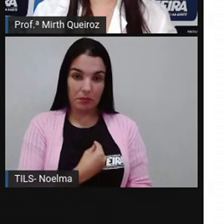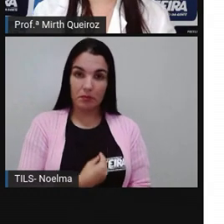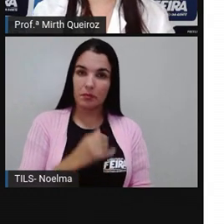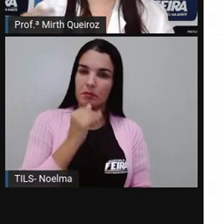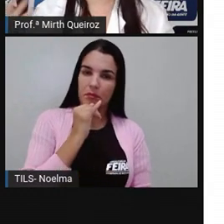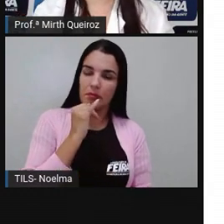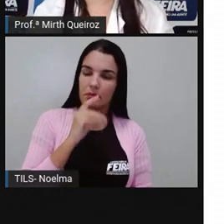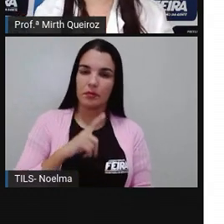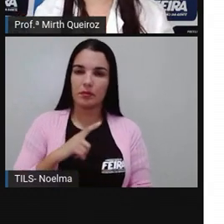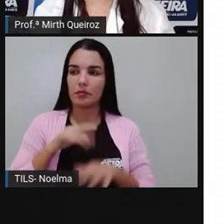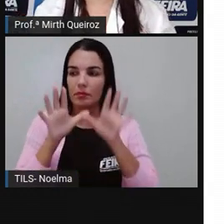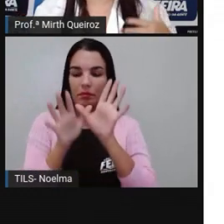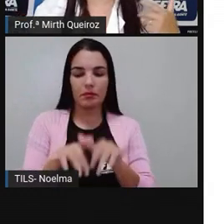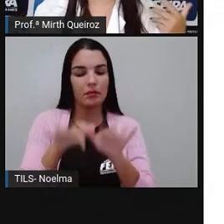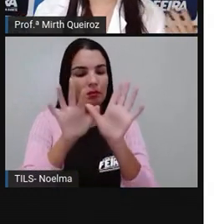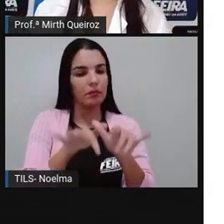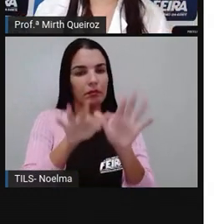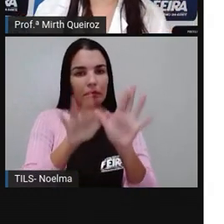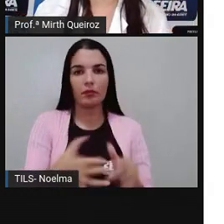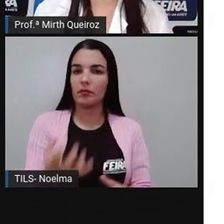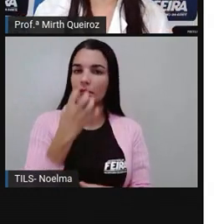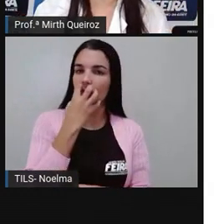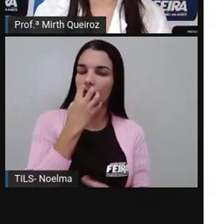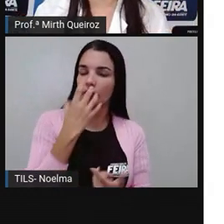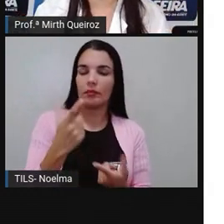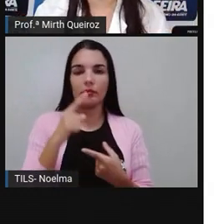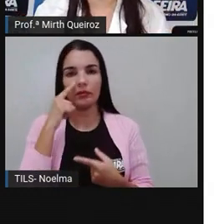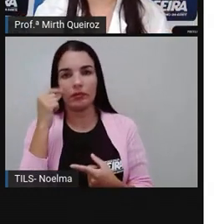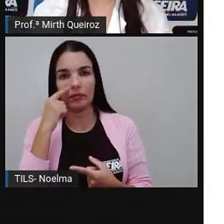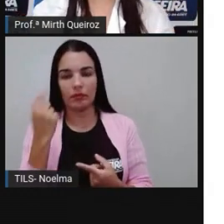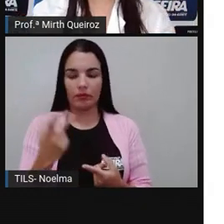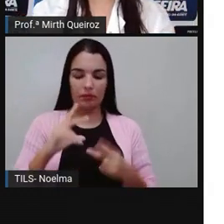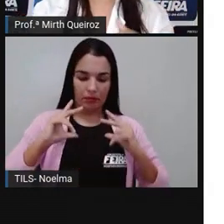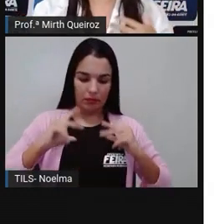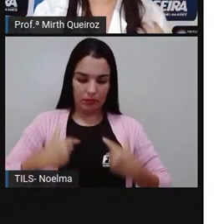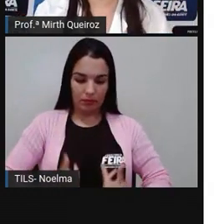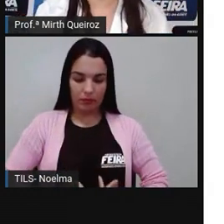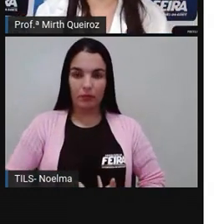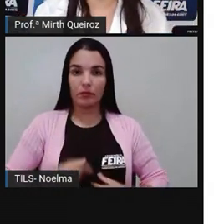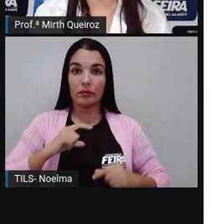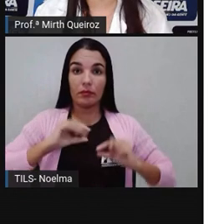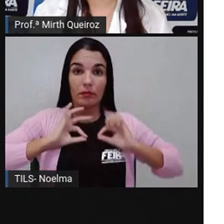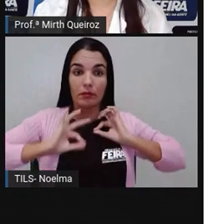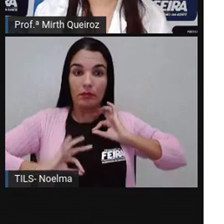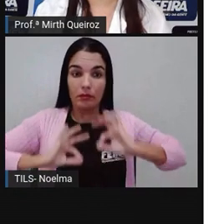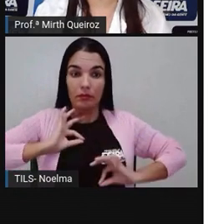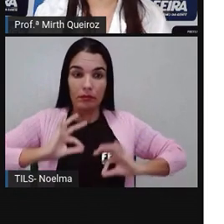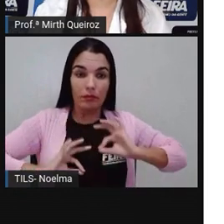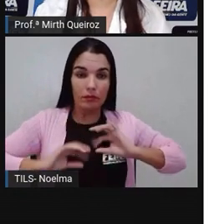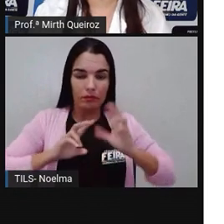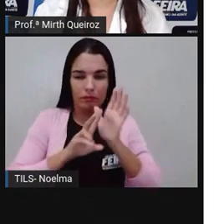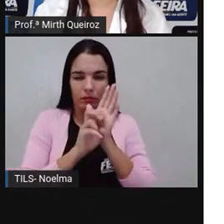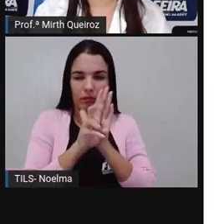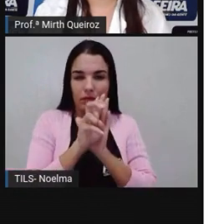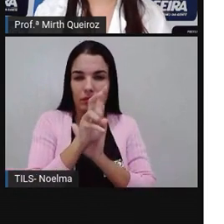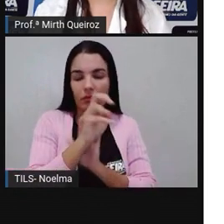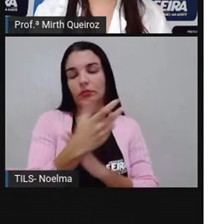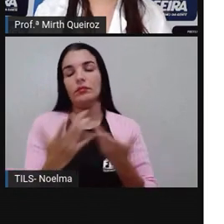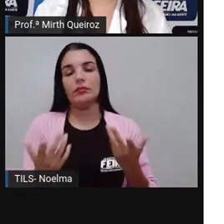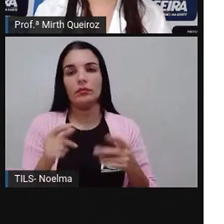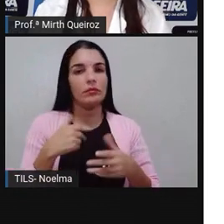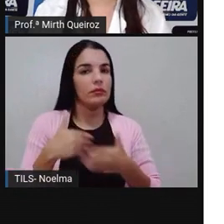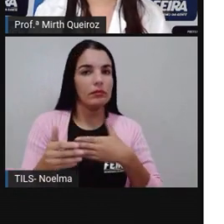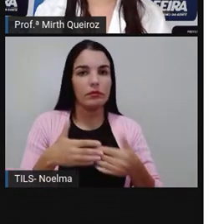uma borboleta, é o caso de um gato, é o caso de um cachorro, de uma minhoca, de uma bactéria, de um fungo. Não importa